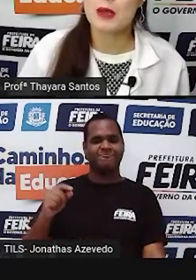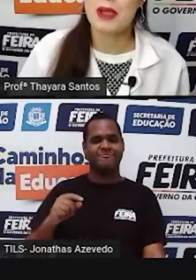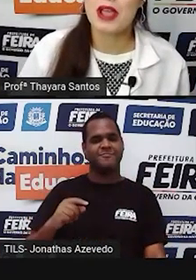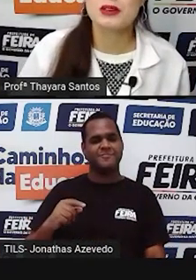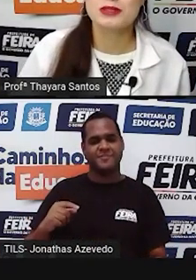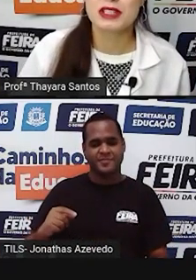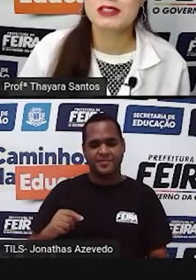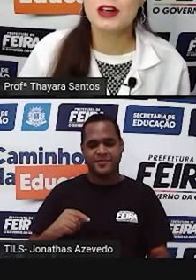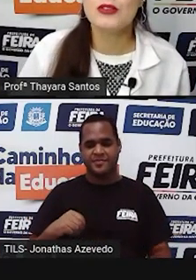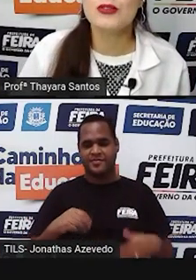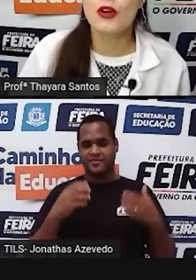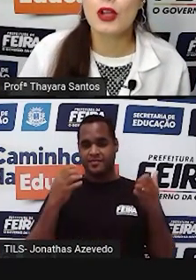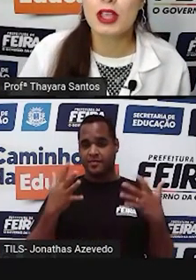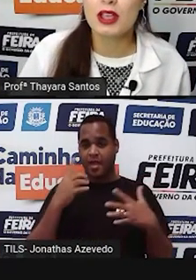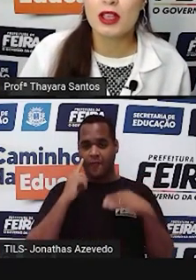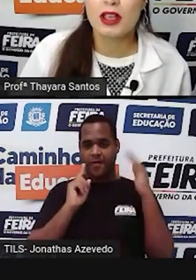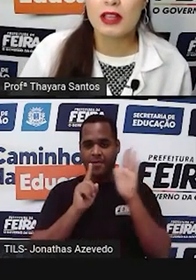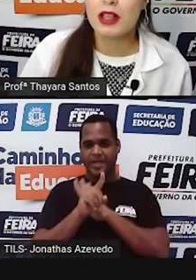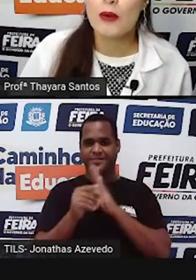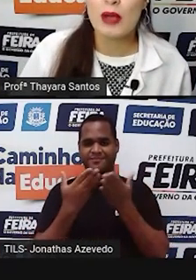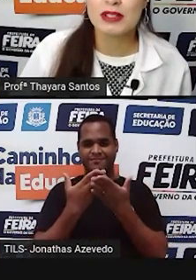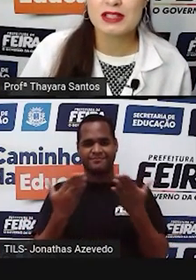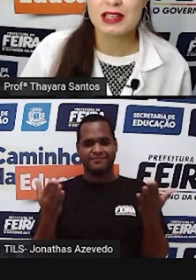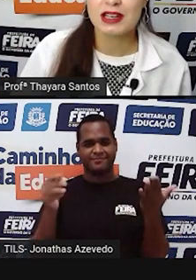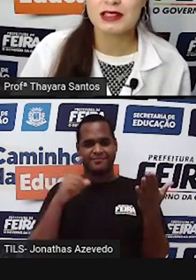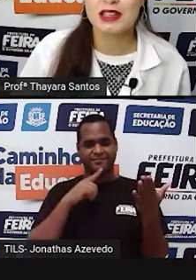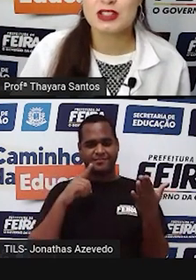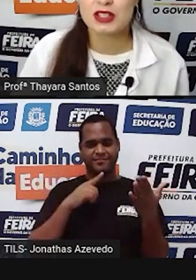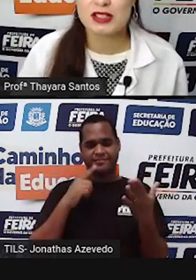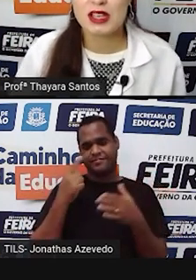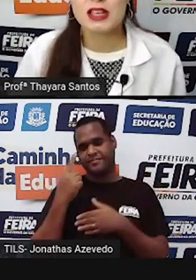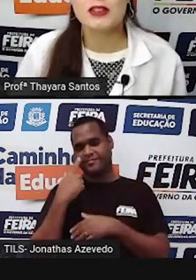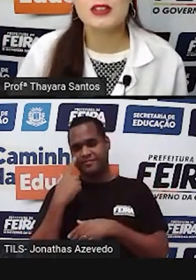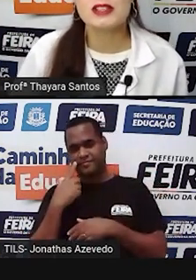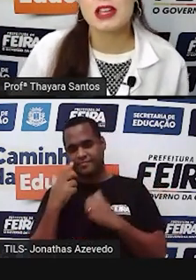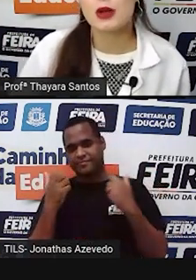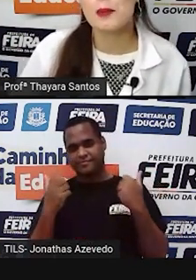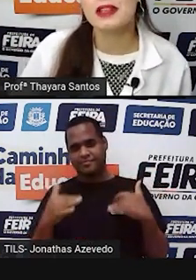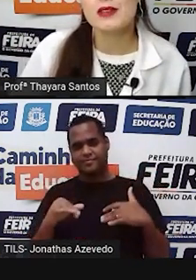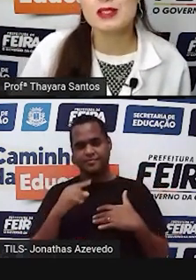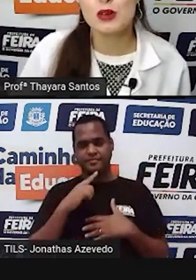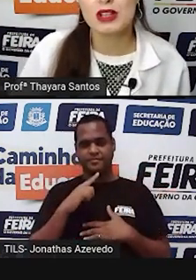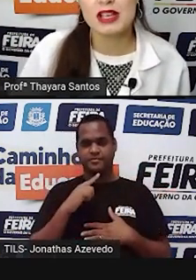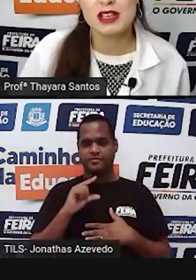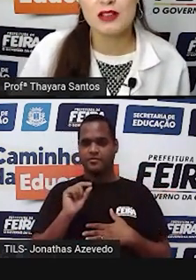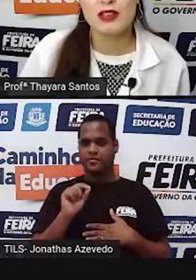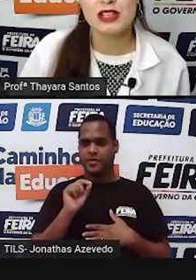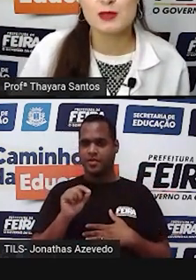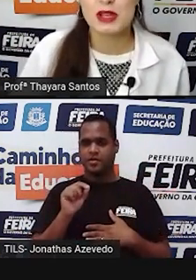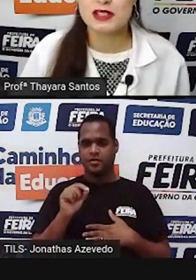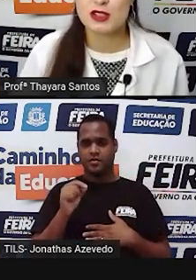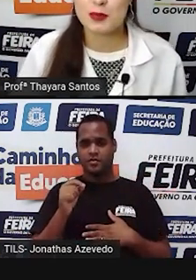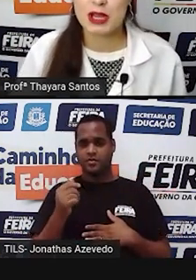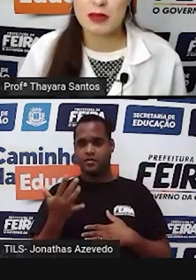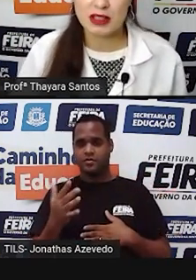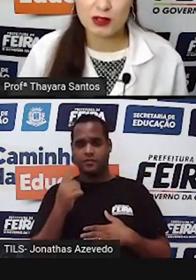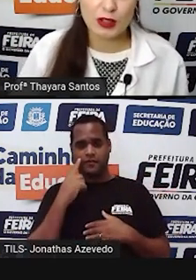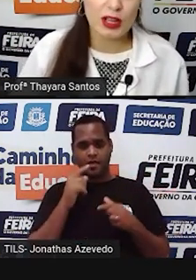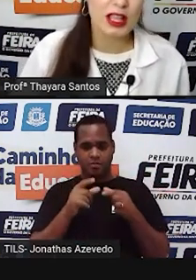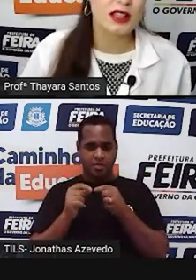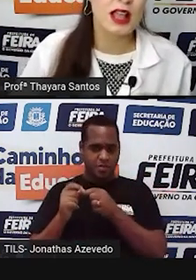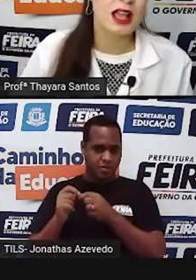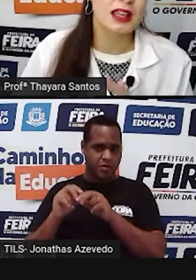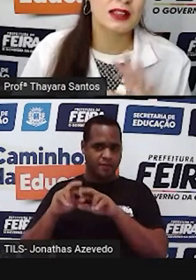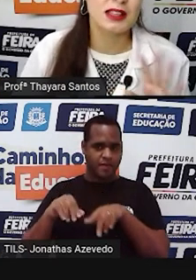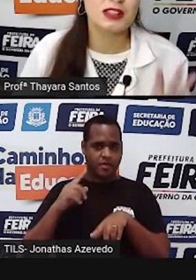aparecer a pergunta. Não foi, não é uma das características que fizeram Mendel escolher as ervilhas para ser experimento.